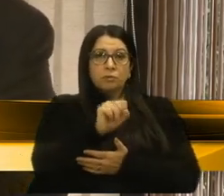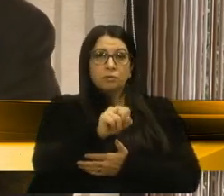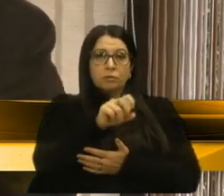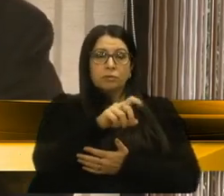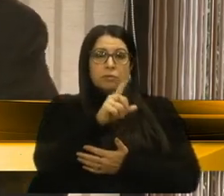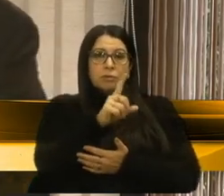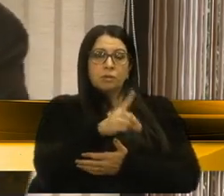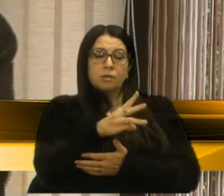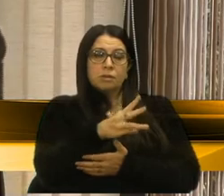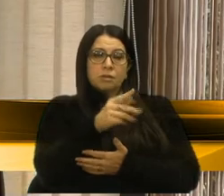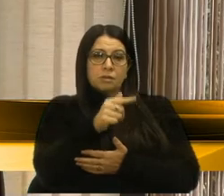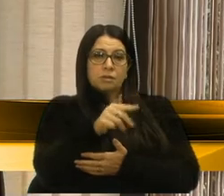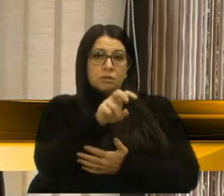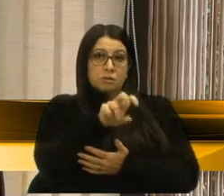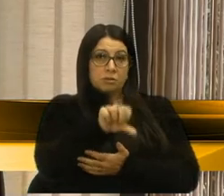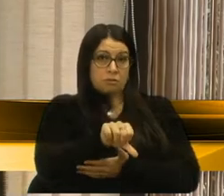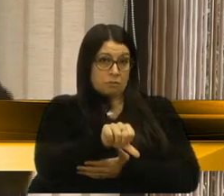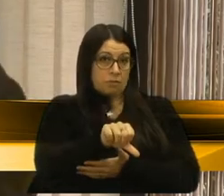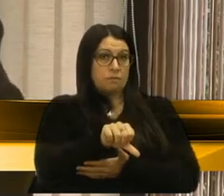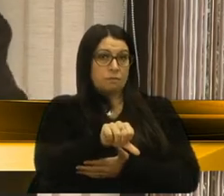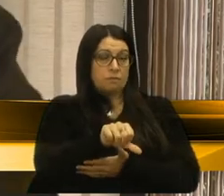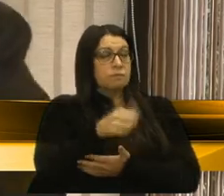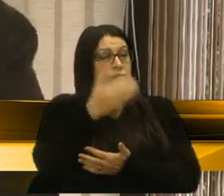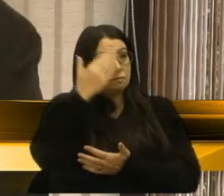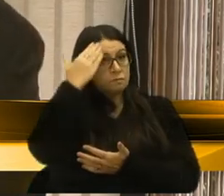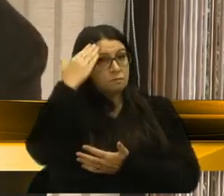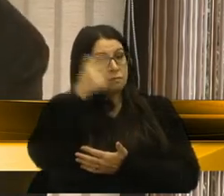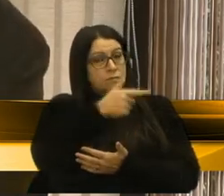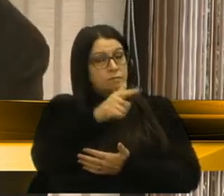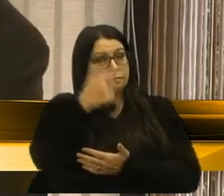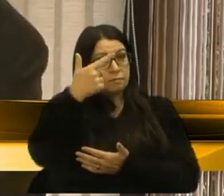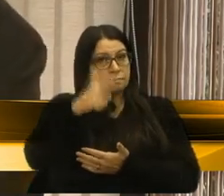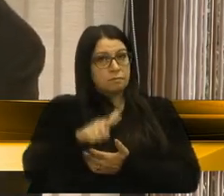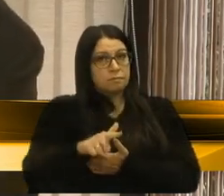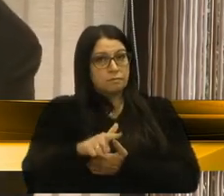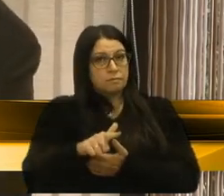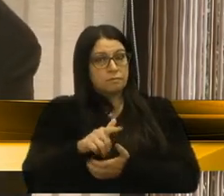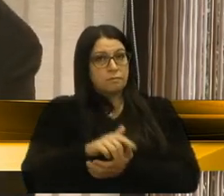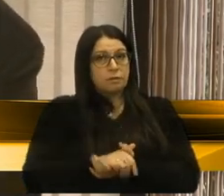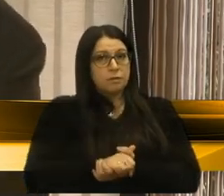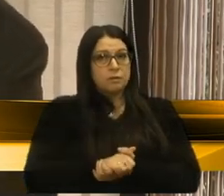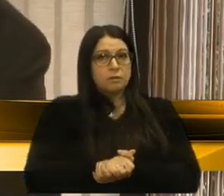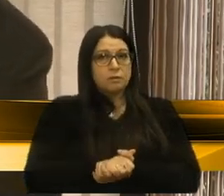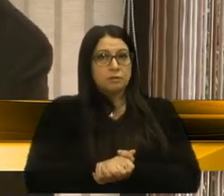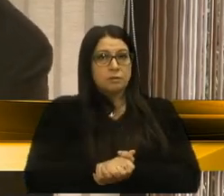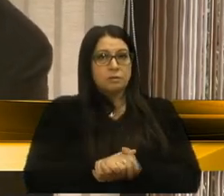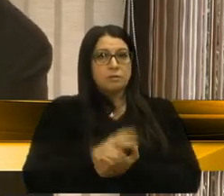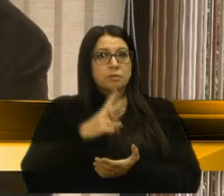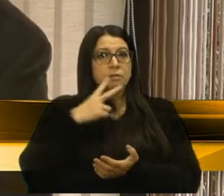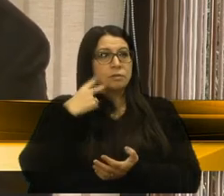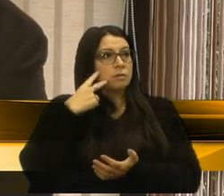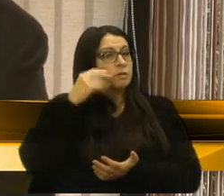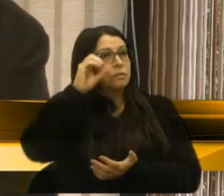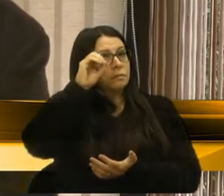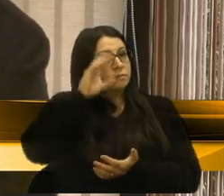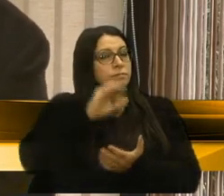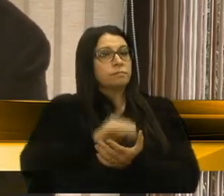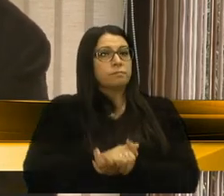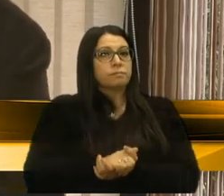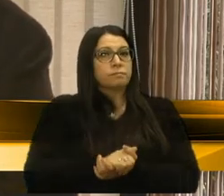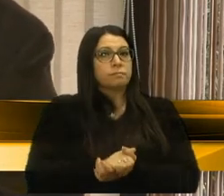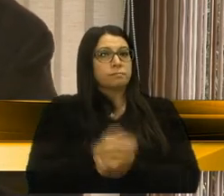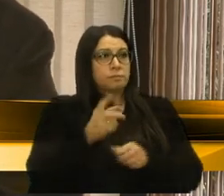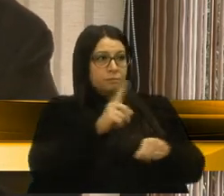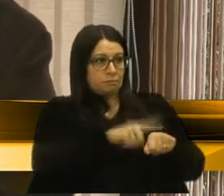99181-3759. E quero agradecer mais uma vez, vereador Fiusa, pelo seu